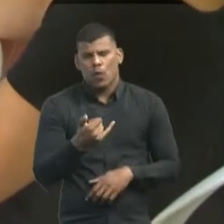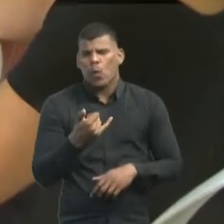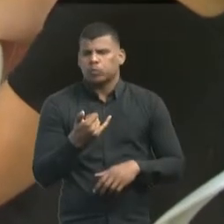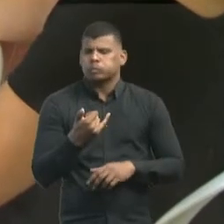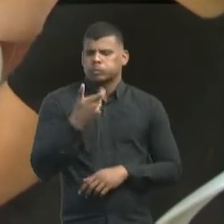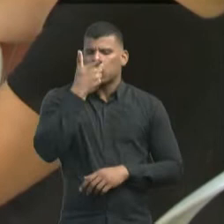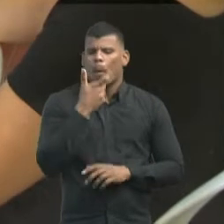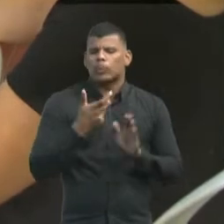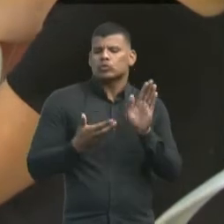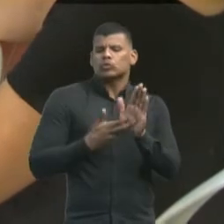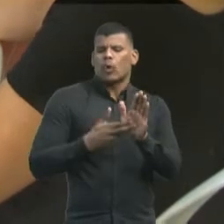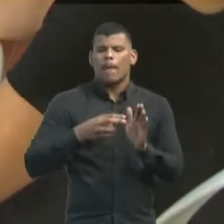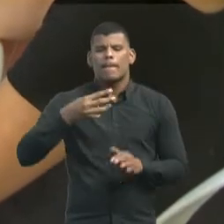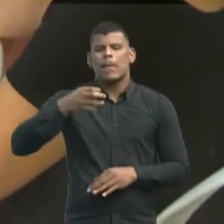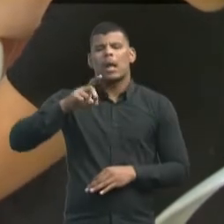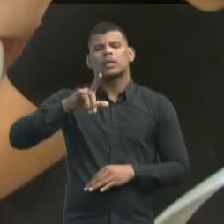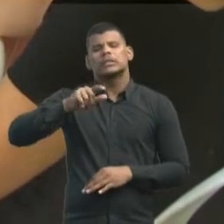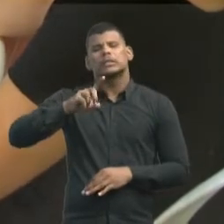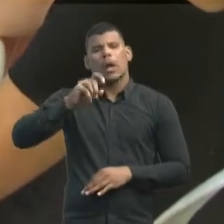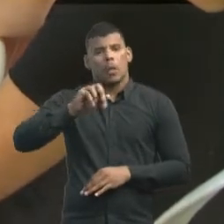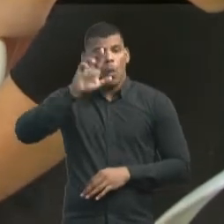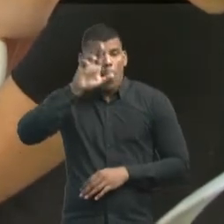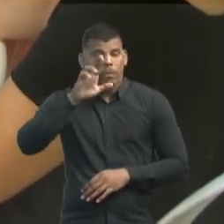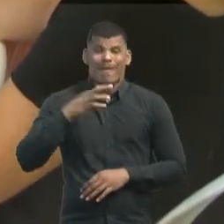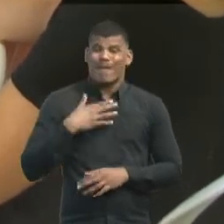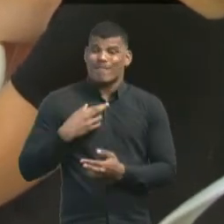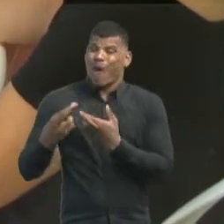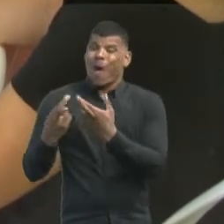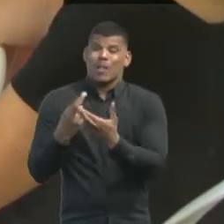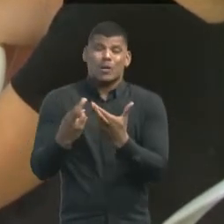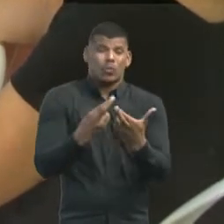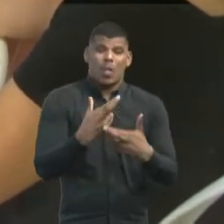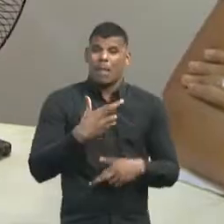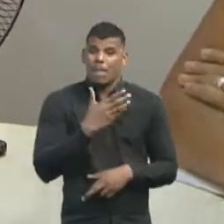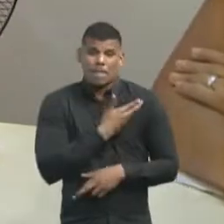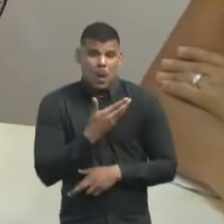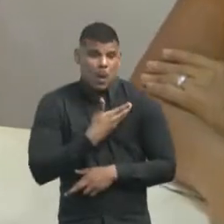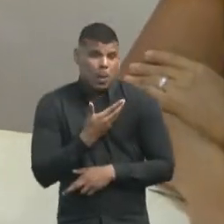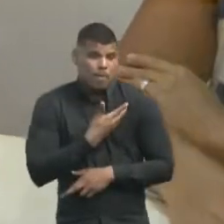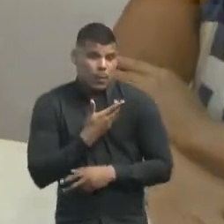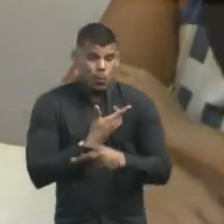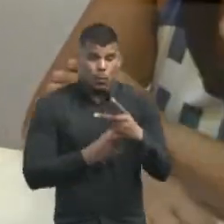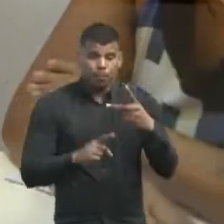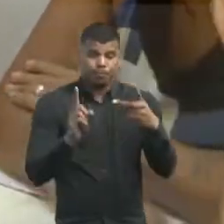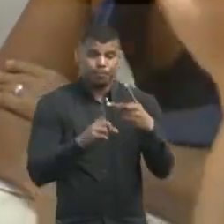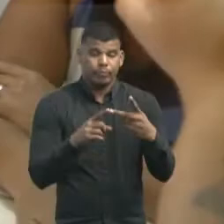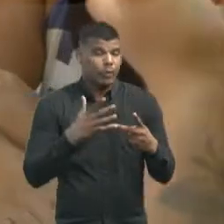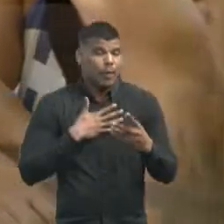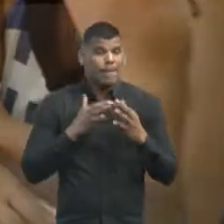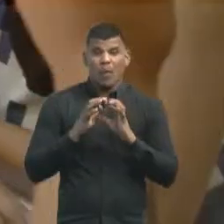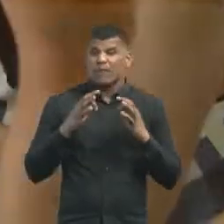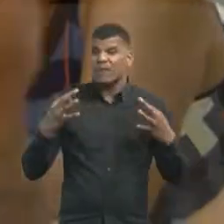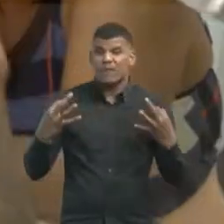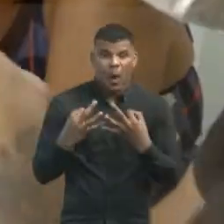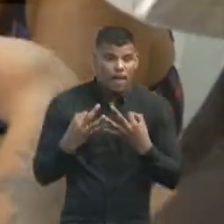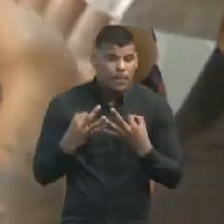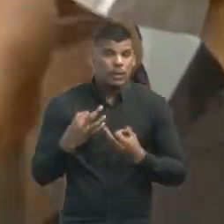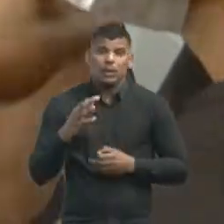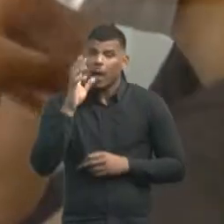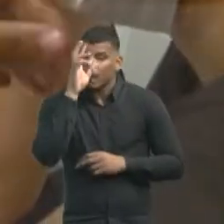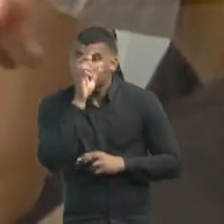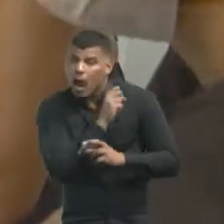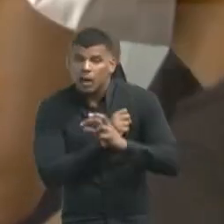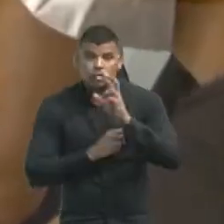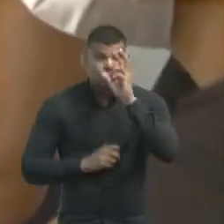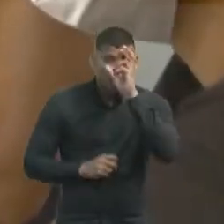com a minha família, mudou o meu relacionamento com os meus amigos, porque a gente aprende a conduzir, você leva daqui